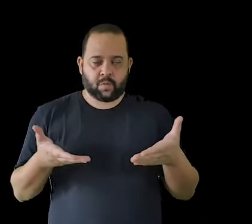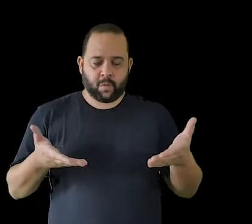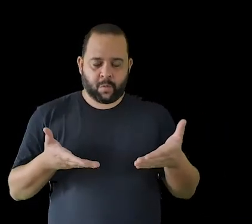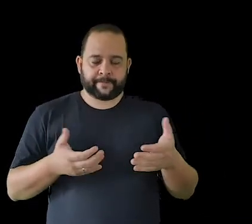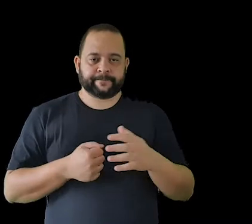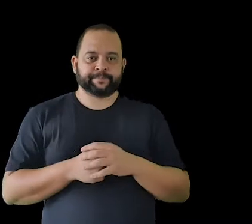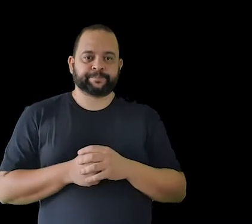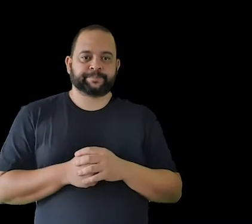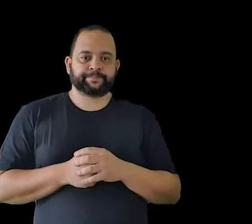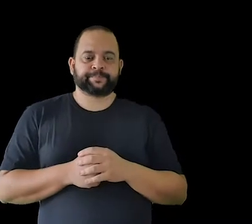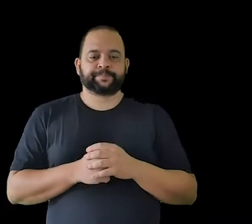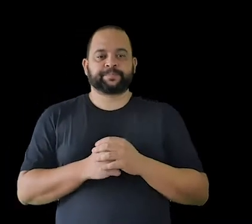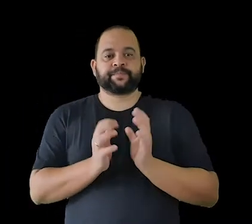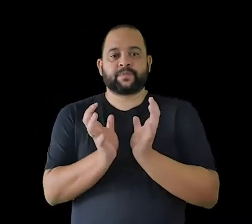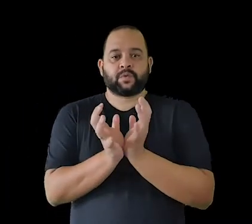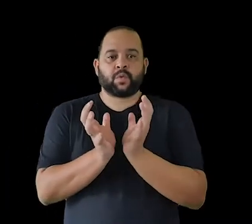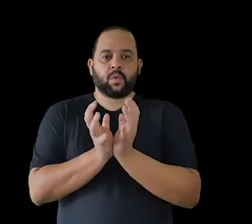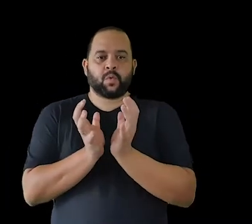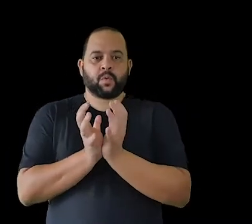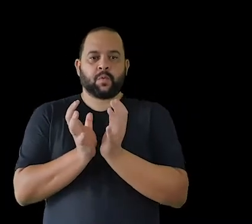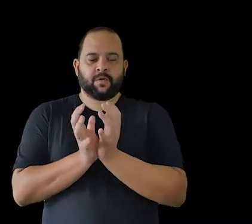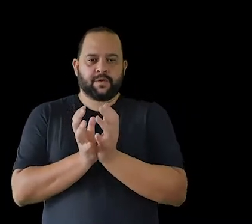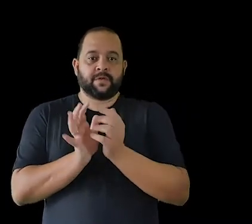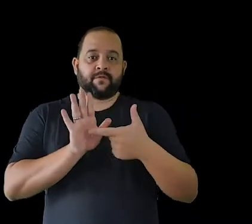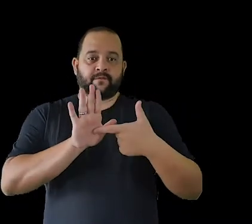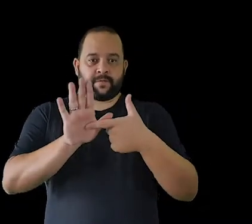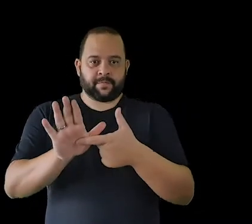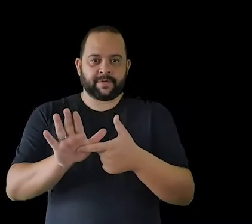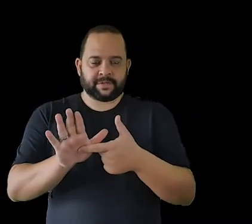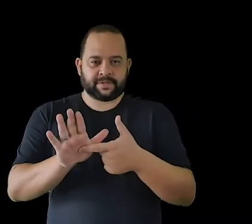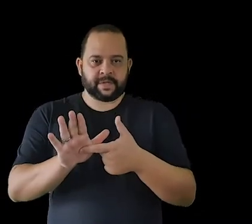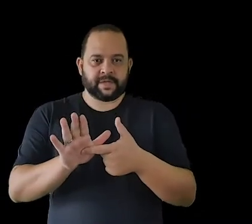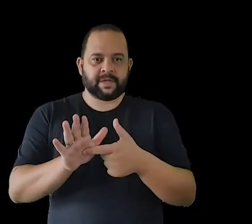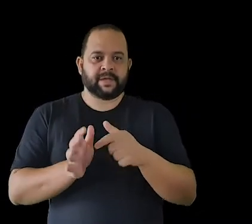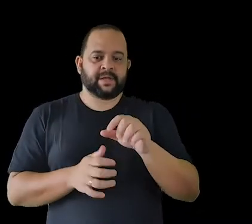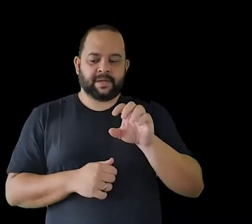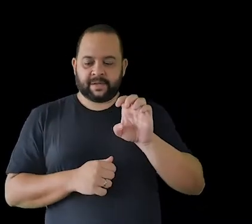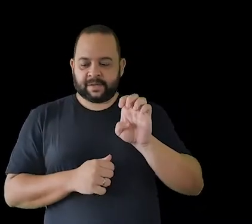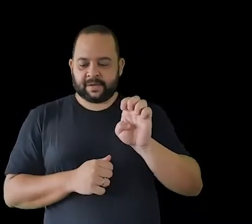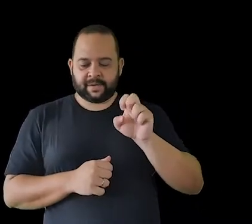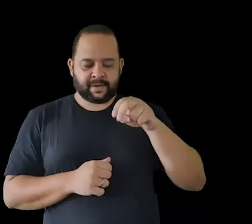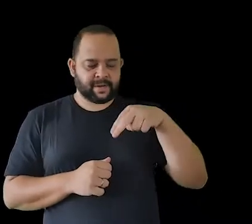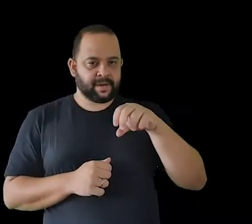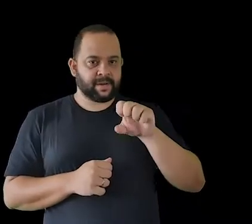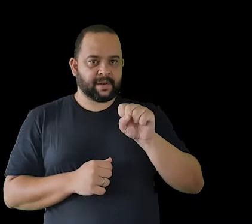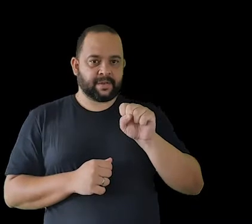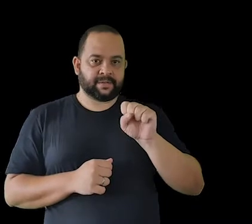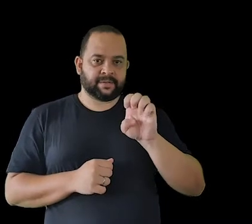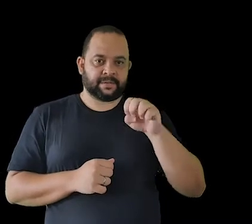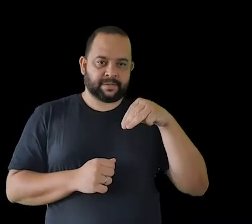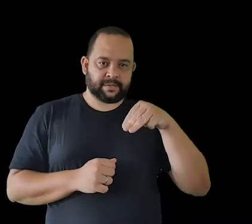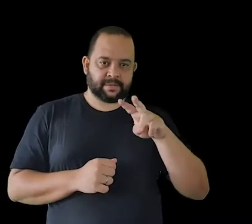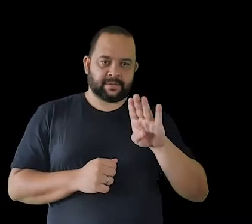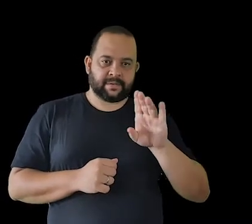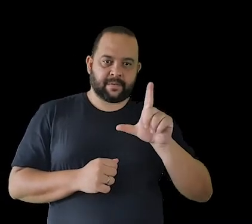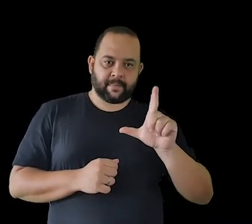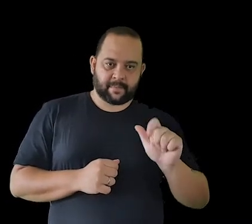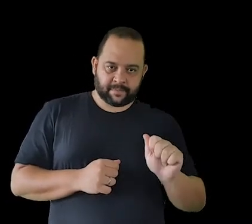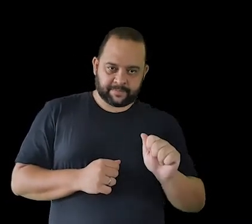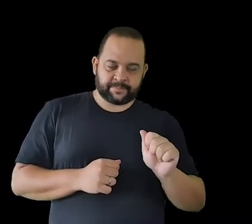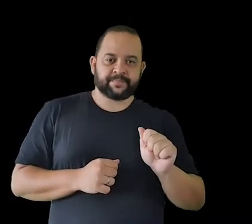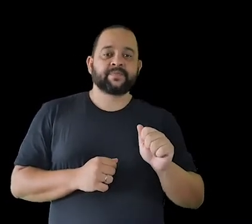atualidade. E o grupo que nós vamos ver apresentar é o Ensemble Guarani, que é formado pelos chefes de naipe da